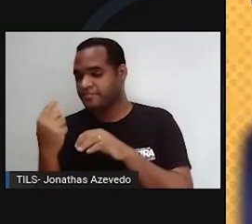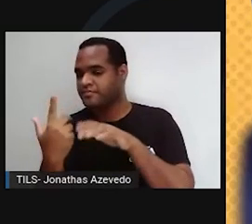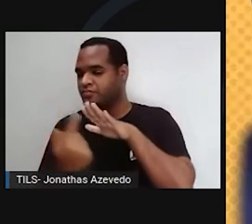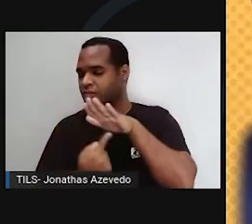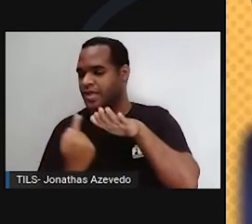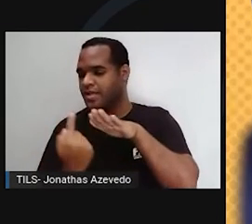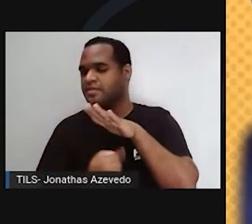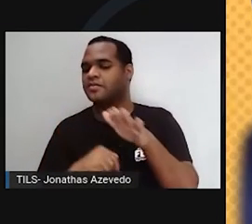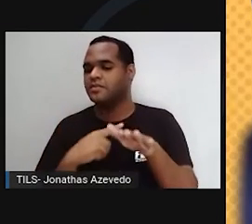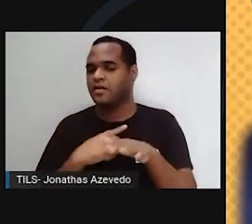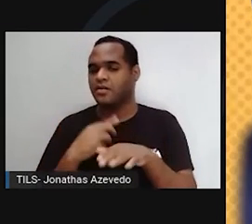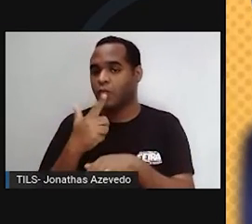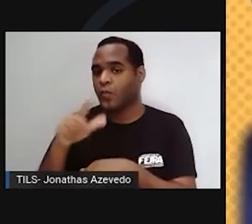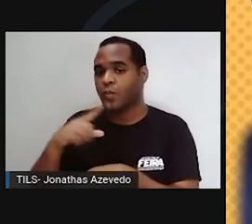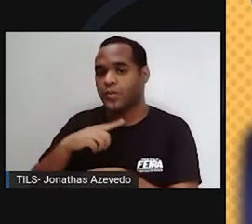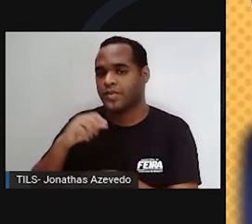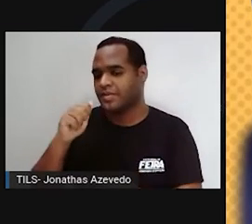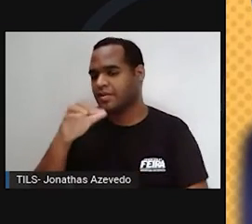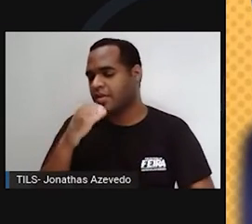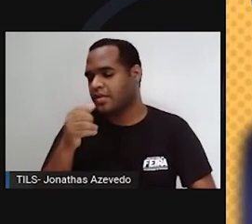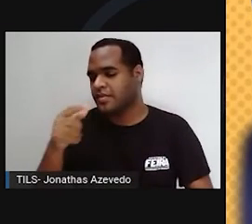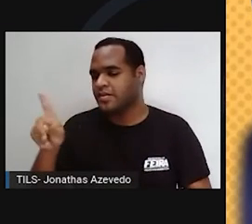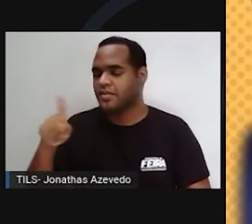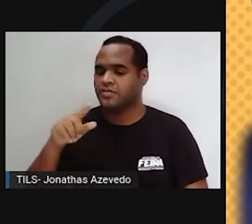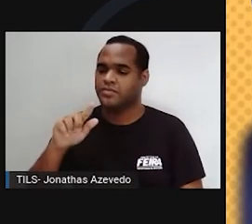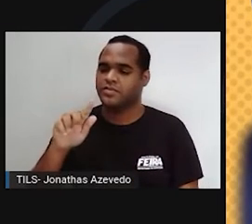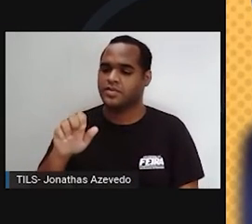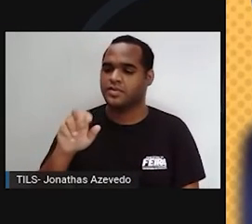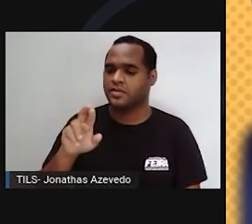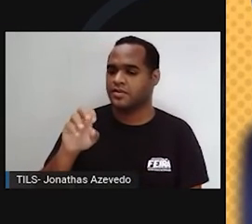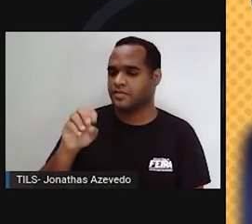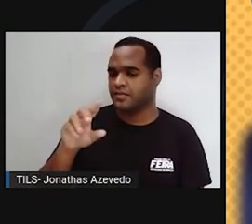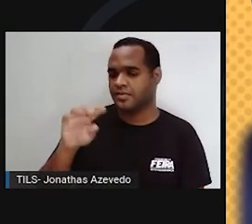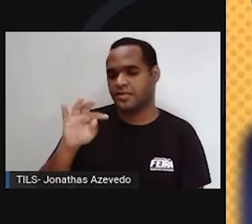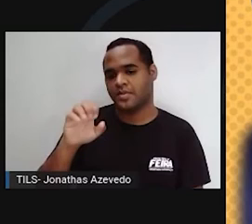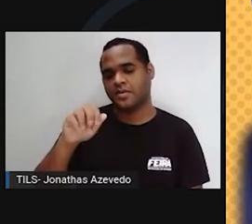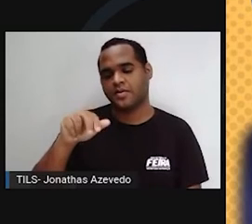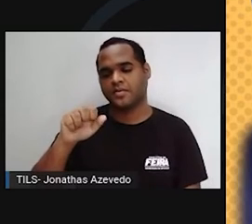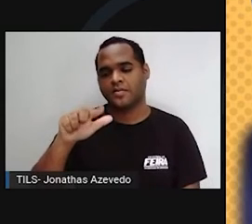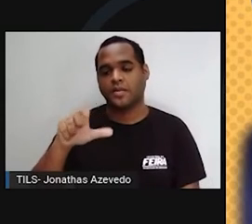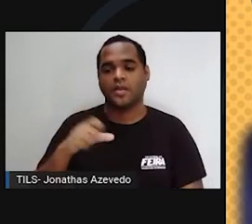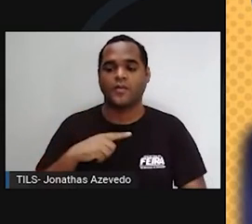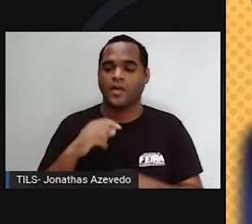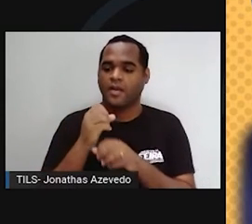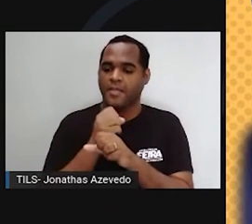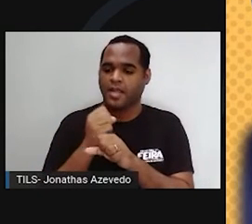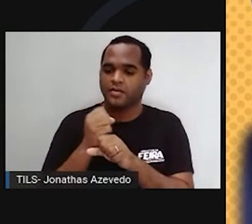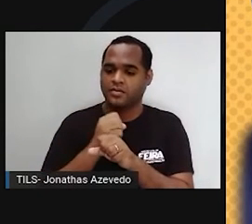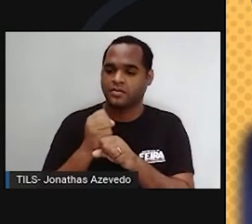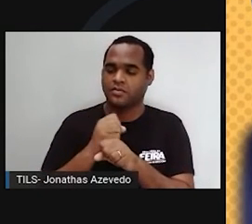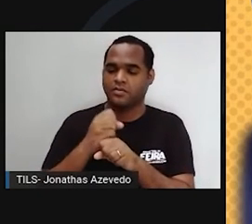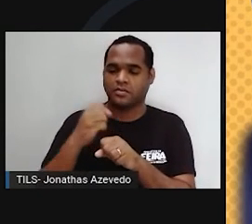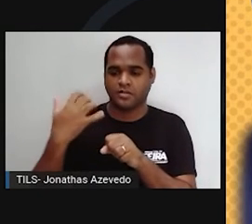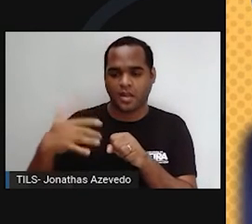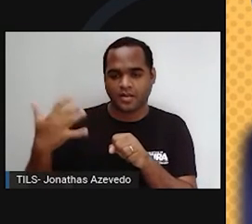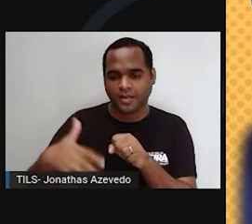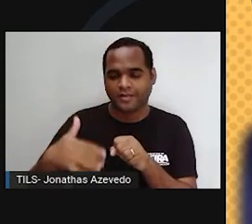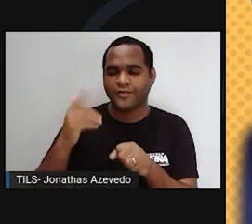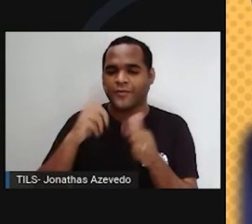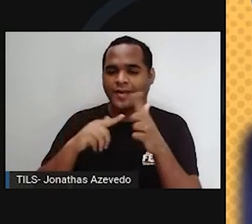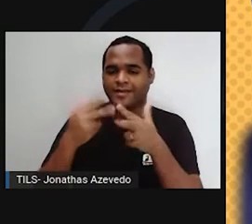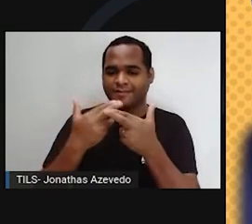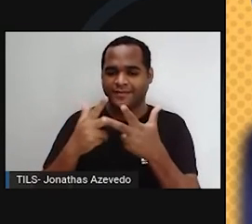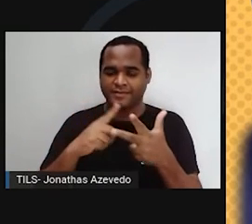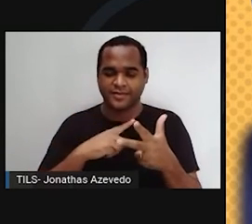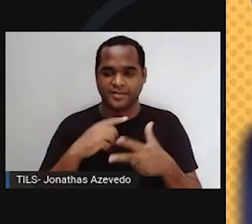e a ação gravitacional. Uma estrela como essa leva milhões de anos para amadurecer, e o seu tempo de vida é